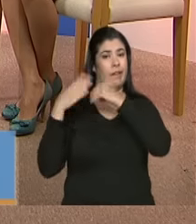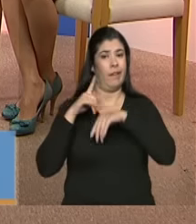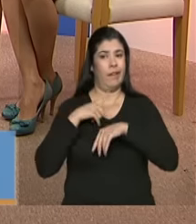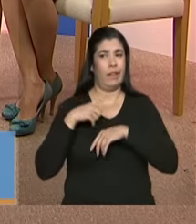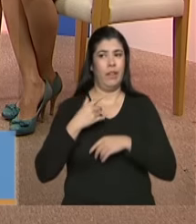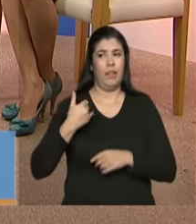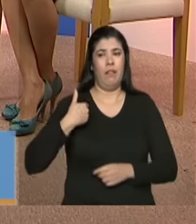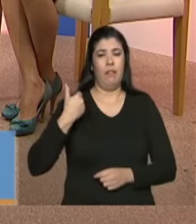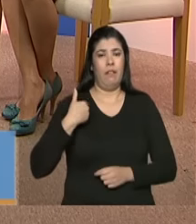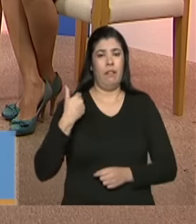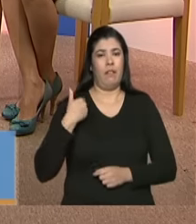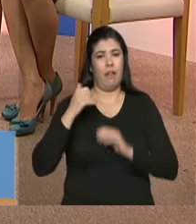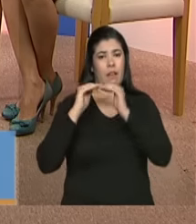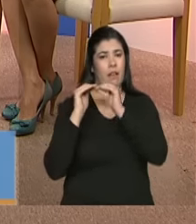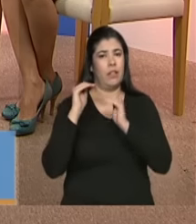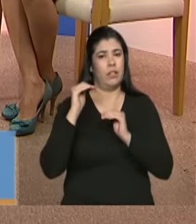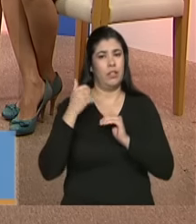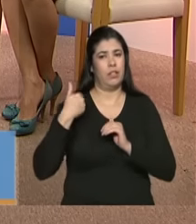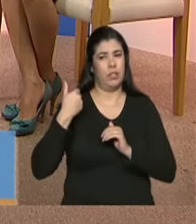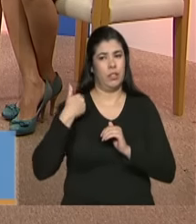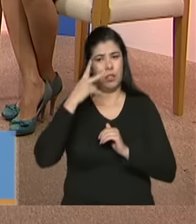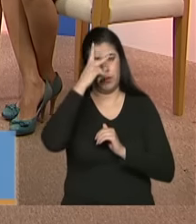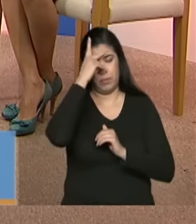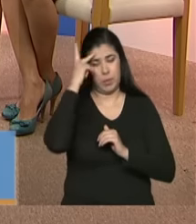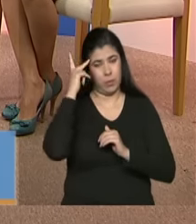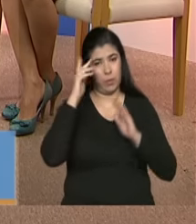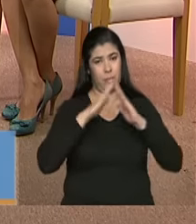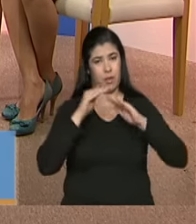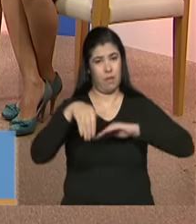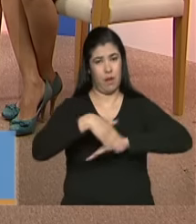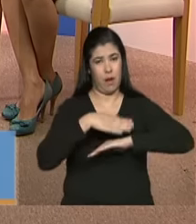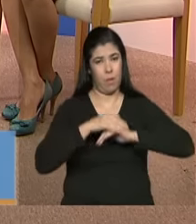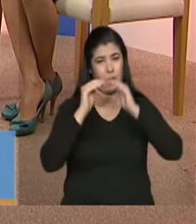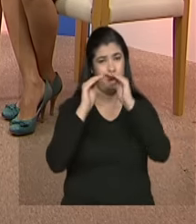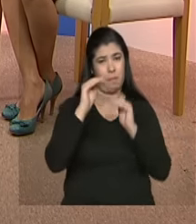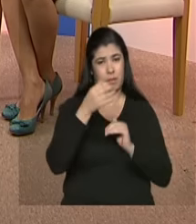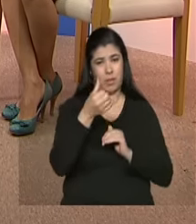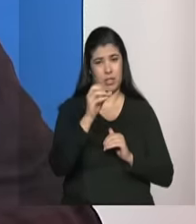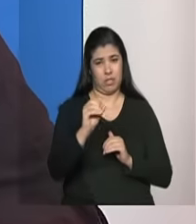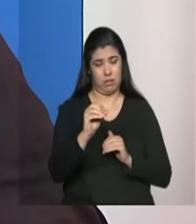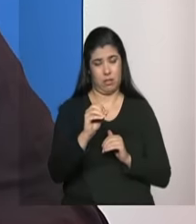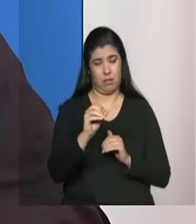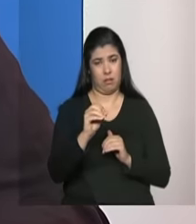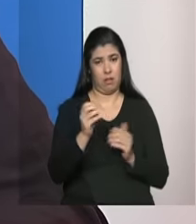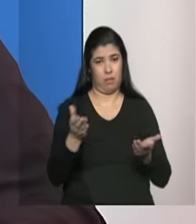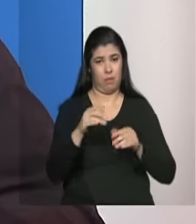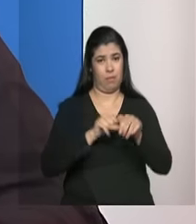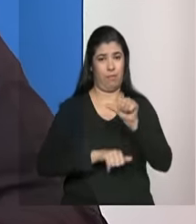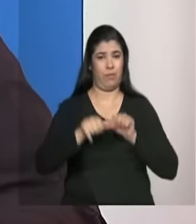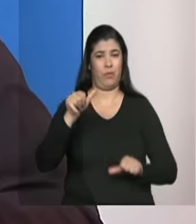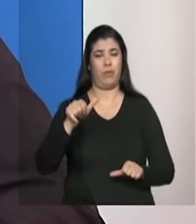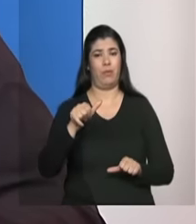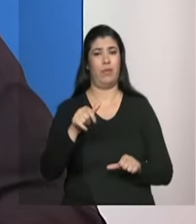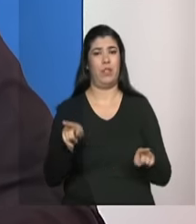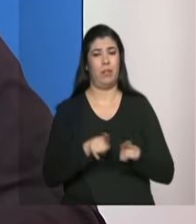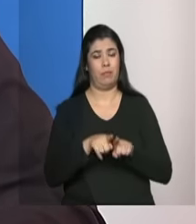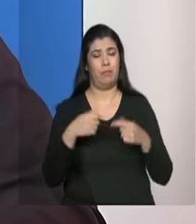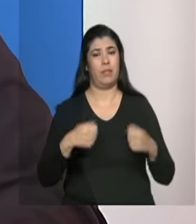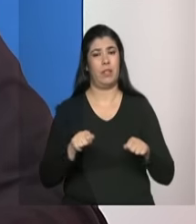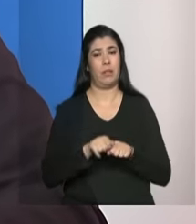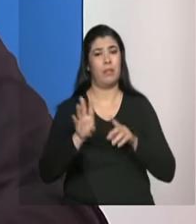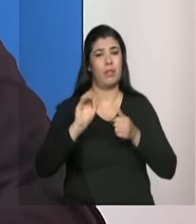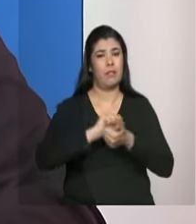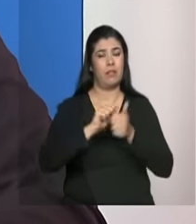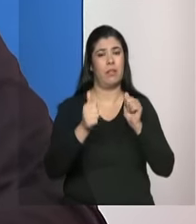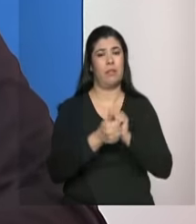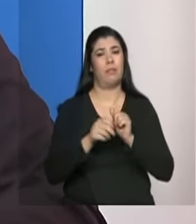que era abaixo do envelhecimento de 60 anos então hoje a gente já tem idosos então reconhecer que também os serviços devem incorporar e adequar